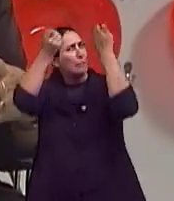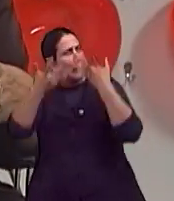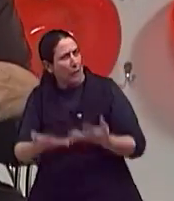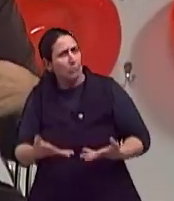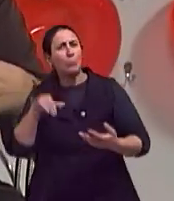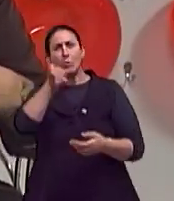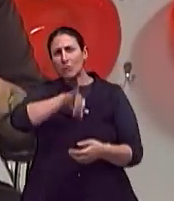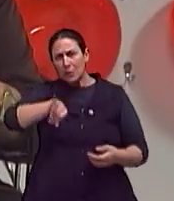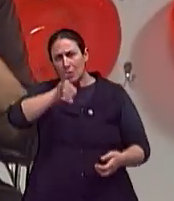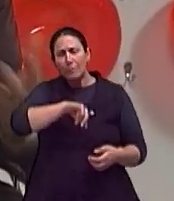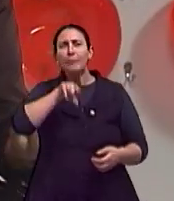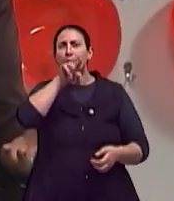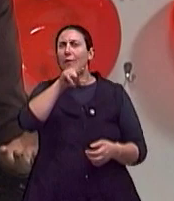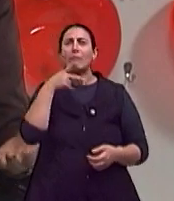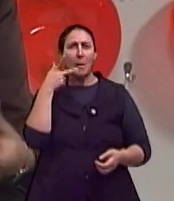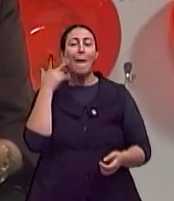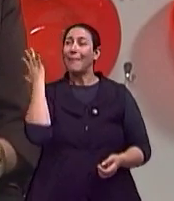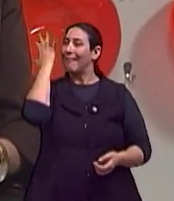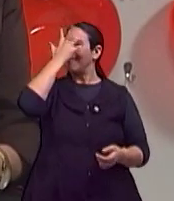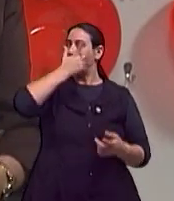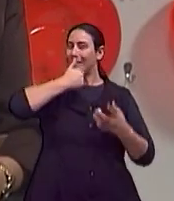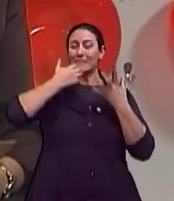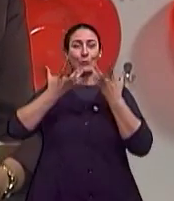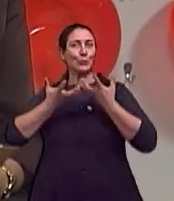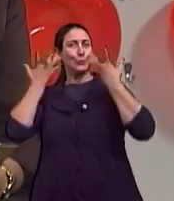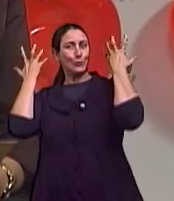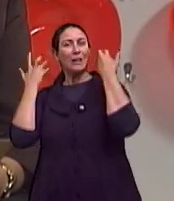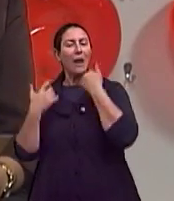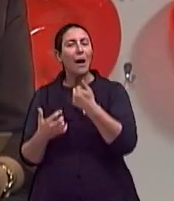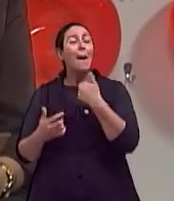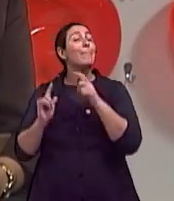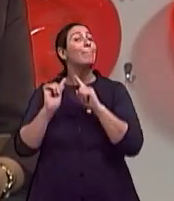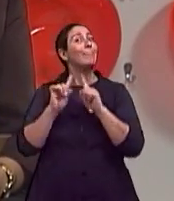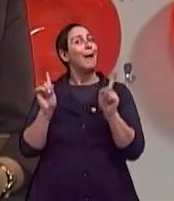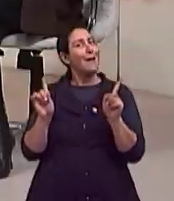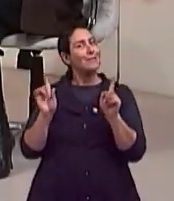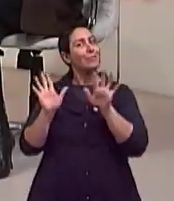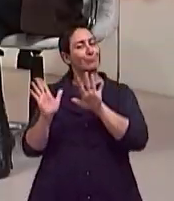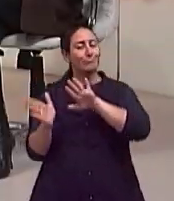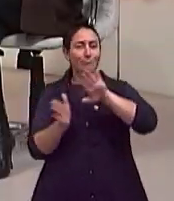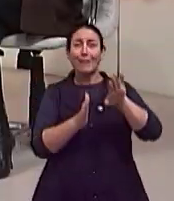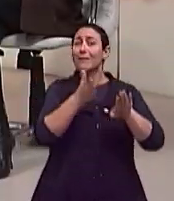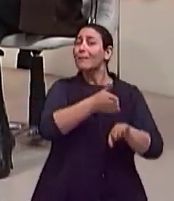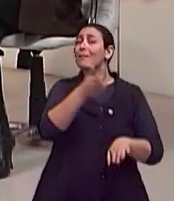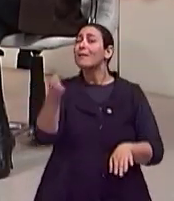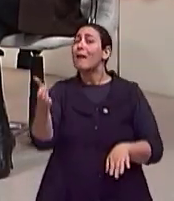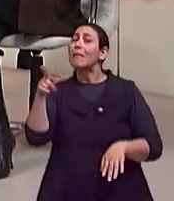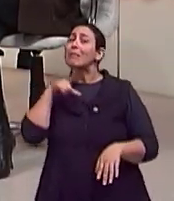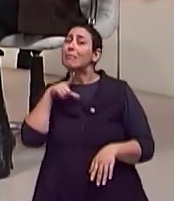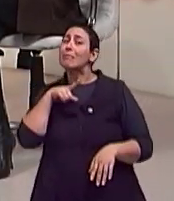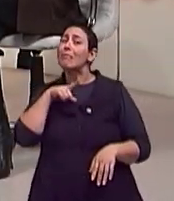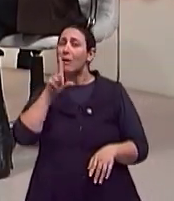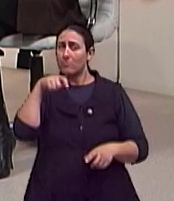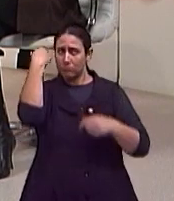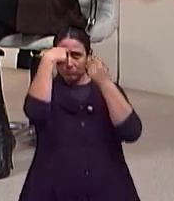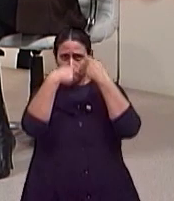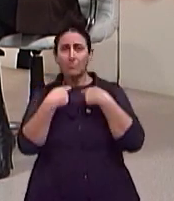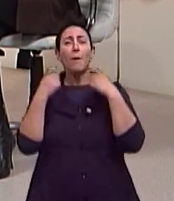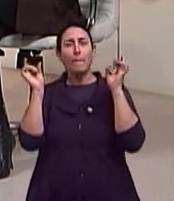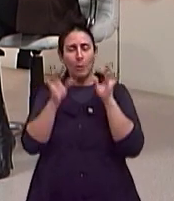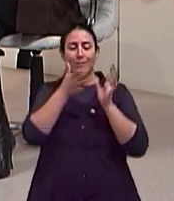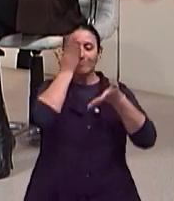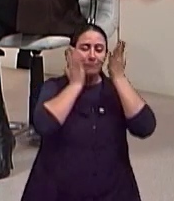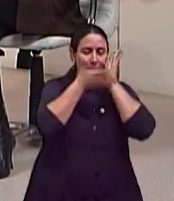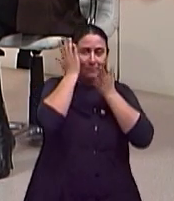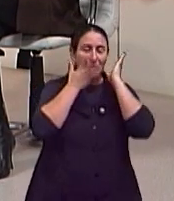Nós vimos elas ficarem lindas. Mas tem esta pele que é a que vai permanecer. Essa maquiagem vai ser tirada daqui a algumas